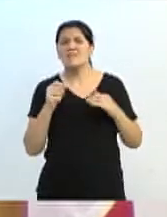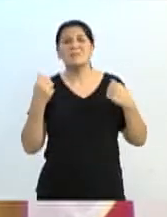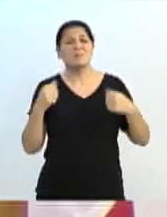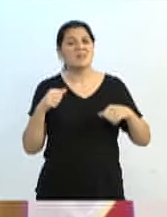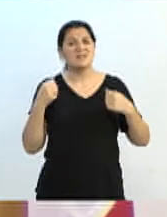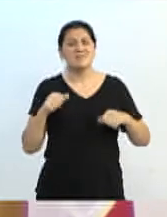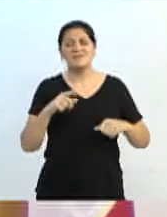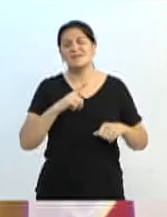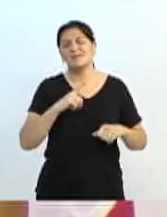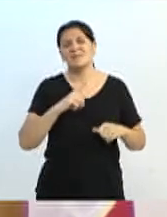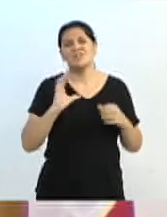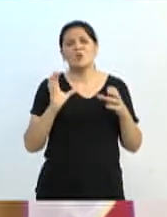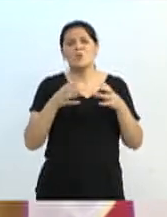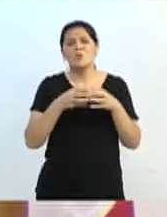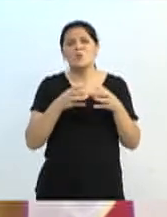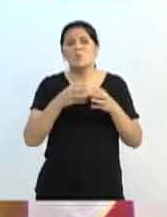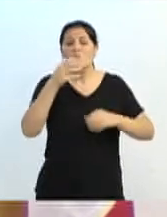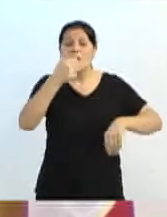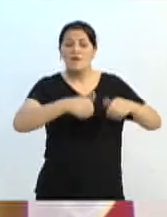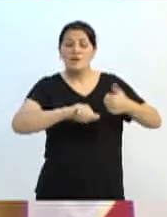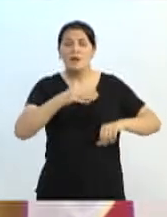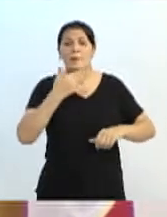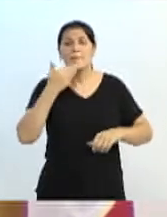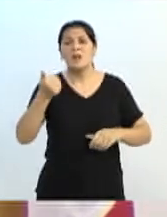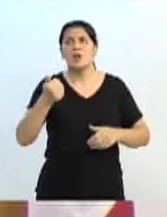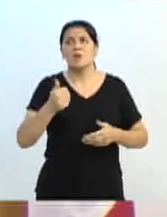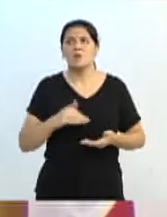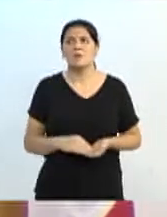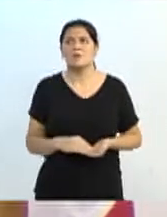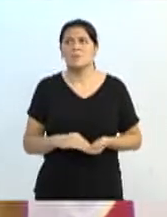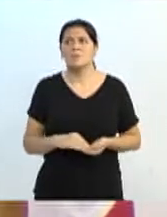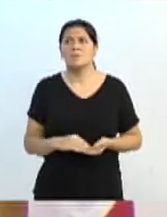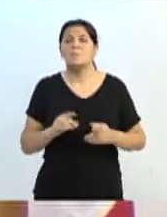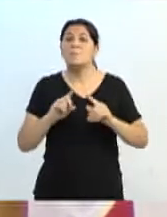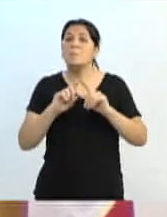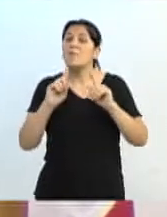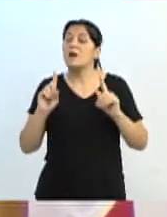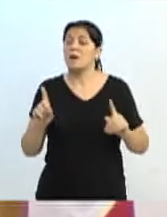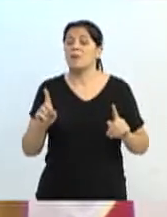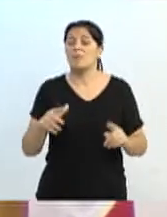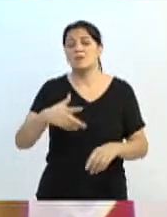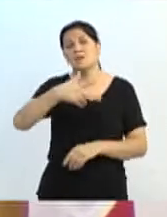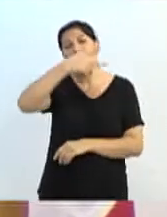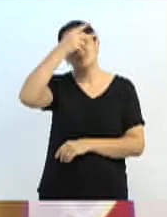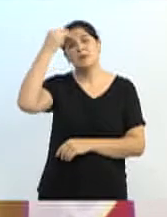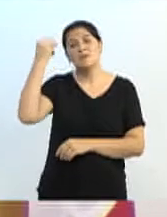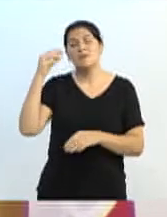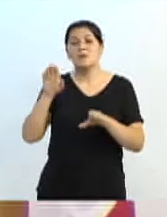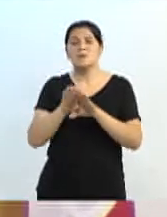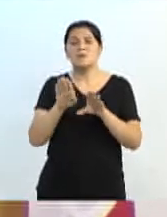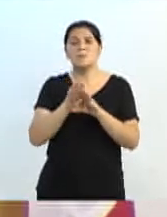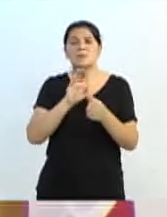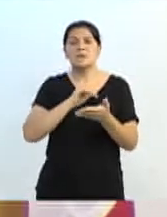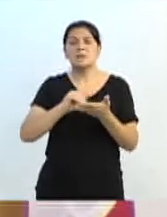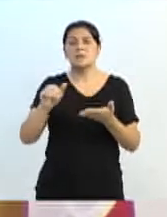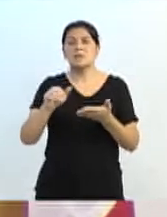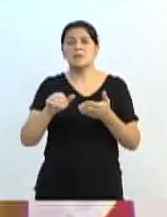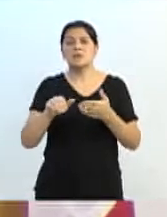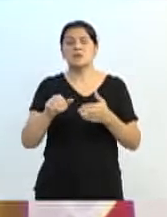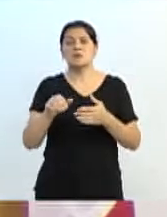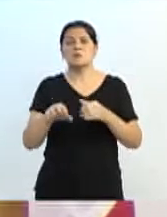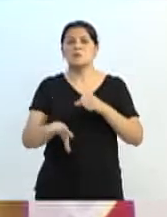comissão. Mas, senhor prefeito, senhor secretário lá do CETERB, não é para